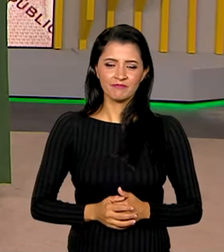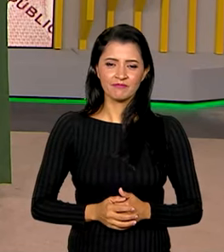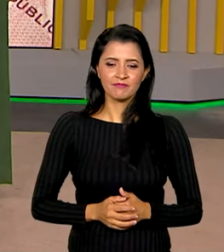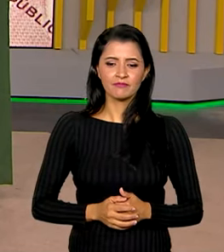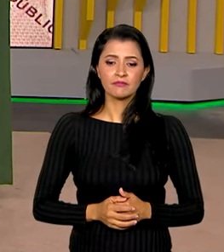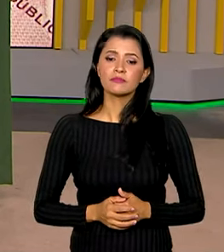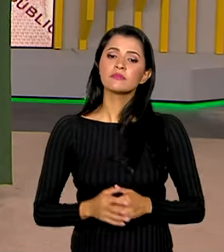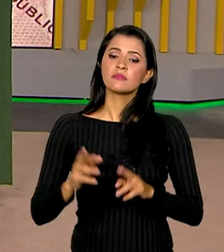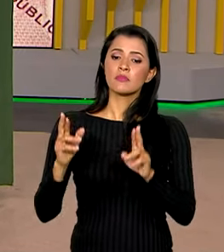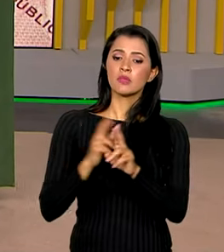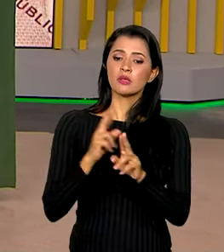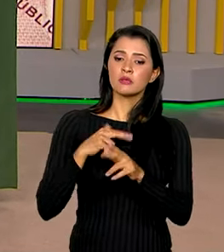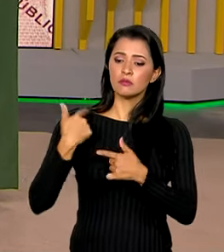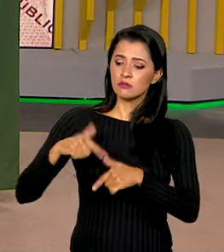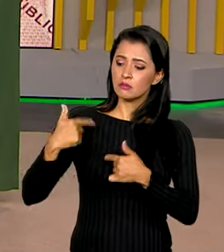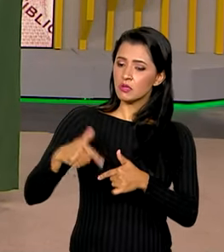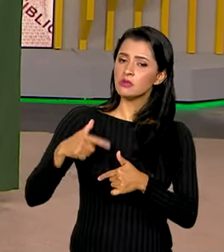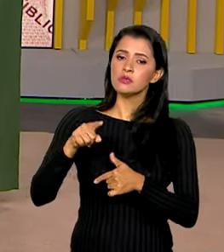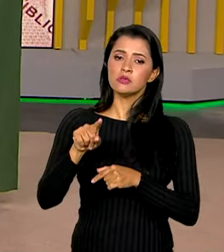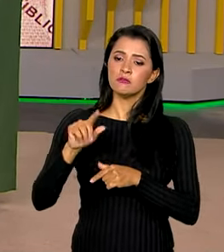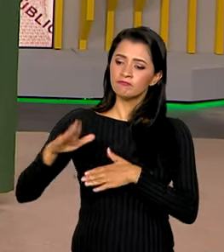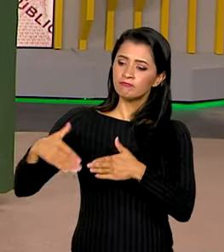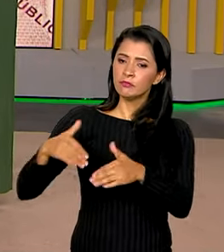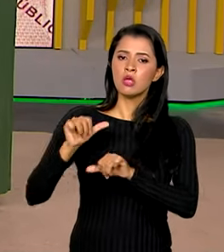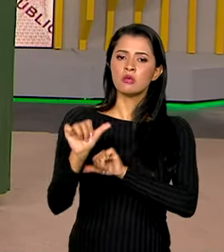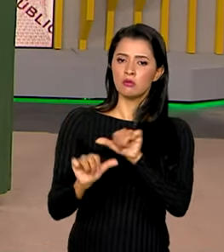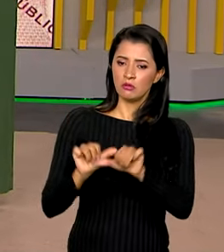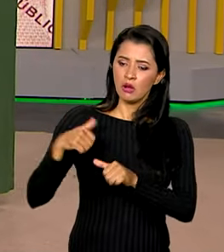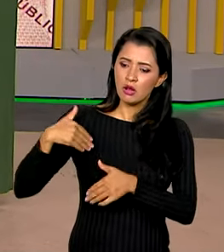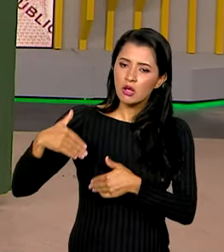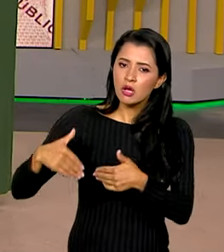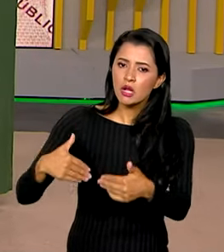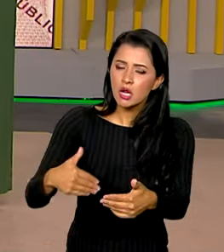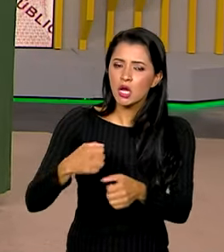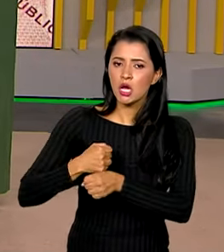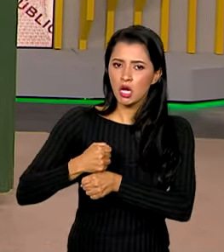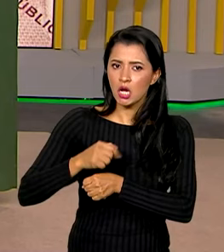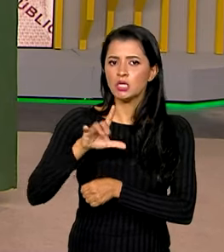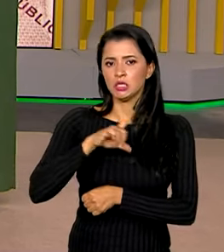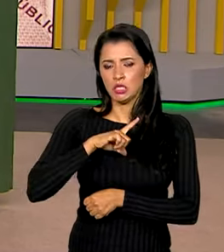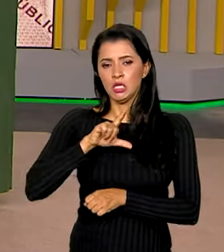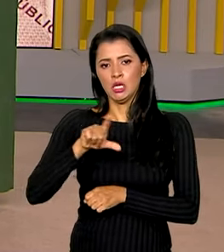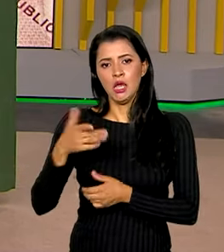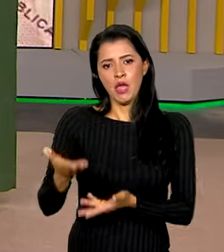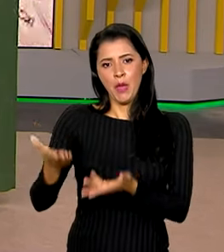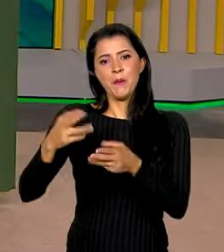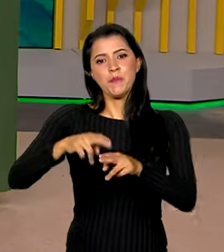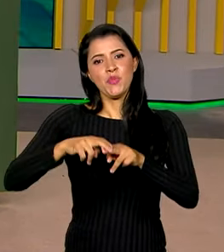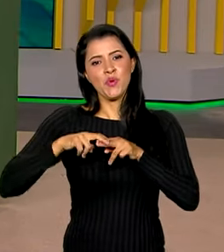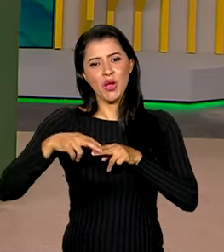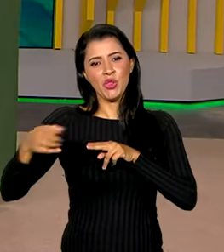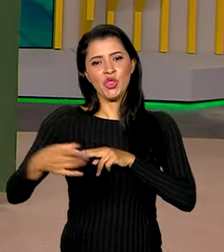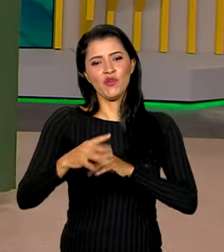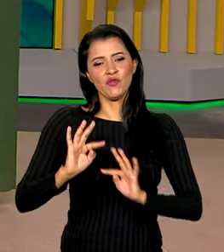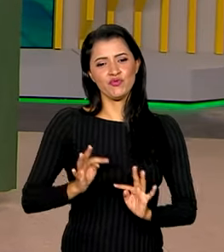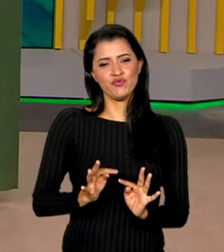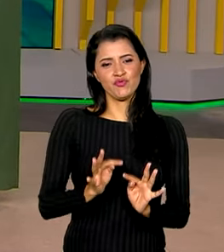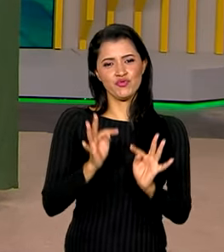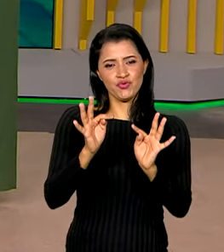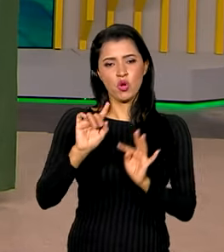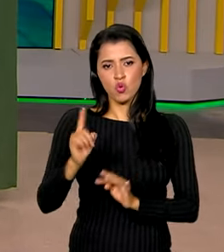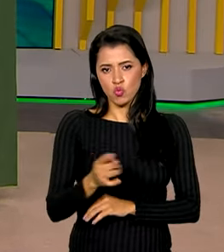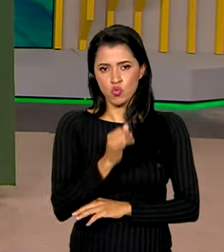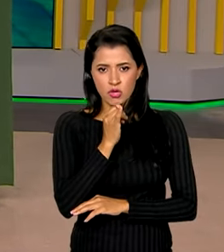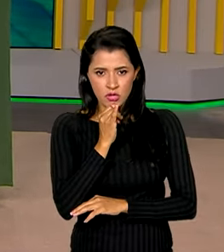As relações trabalhistas vêm passando por mudanças nos últimos anos, em especial por conta das novas tecnologias. Um